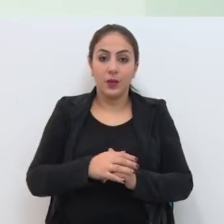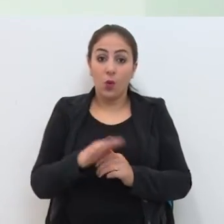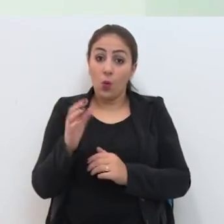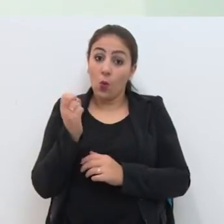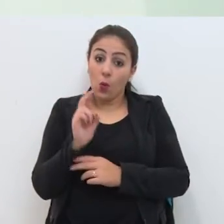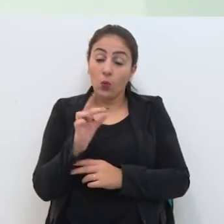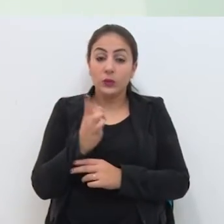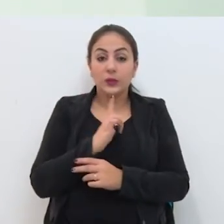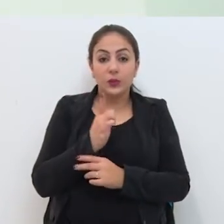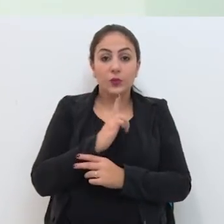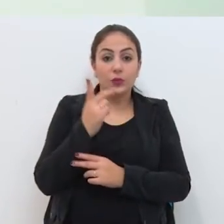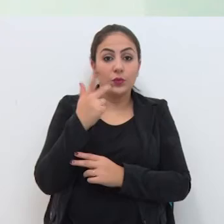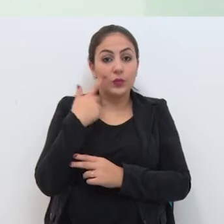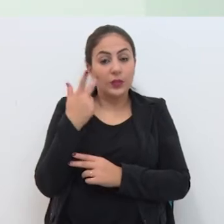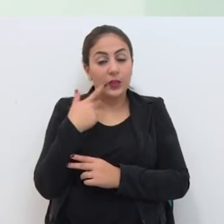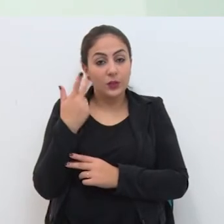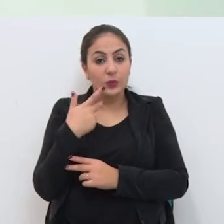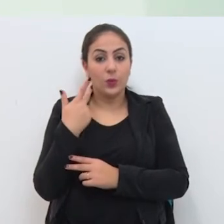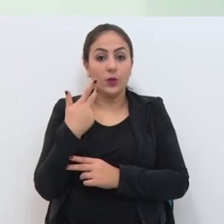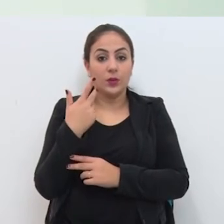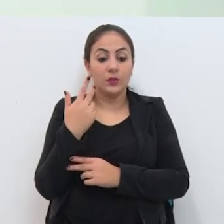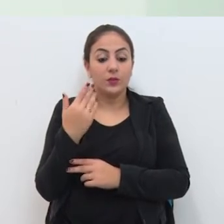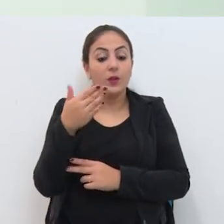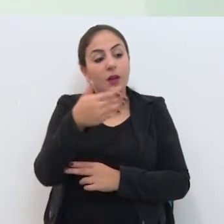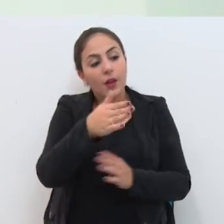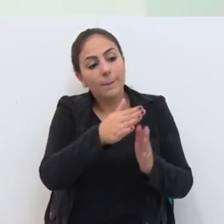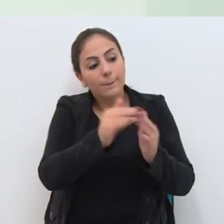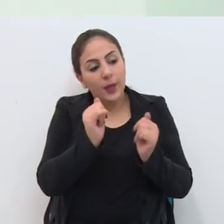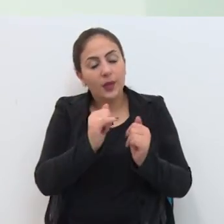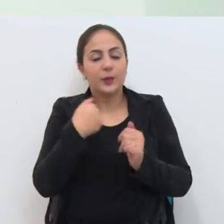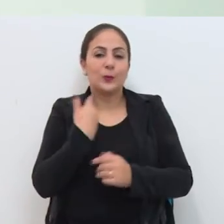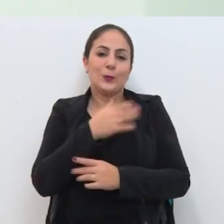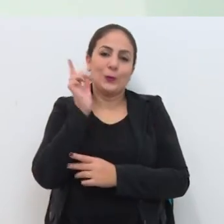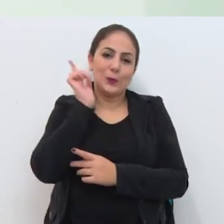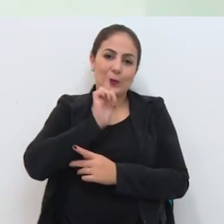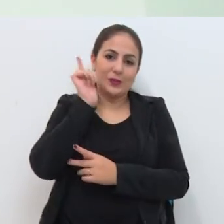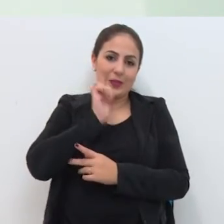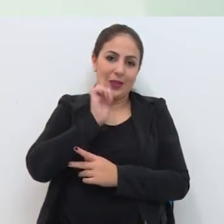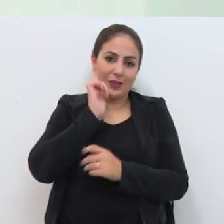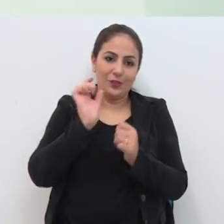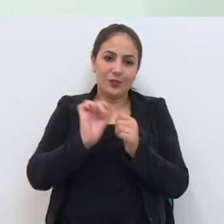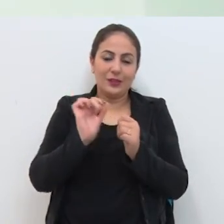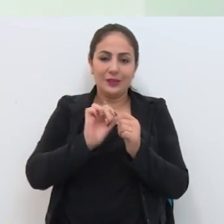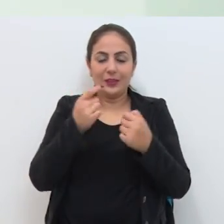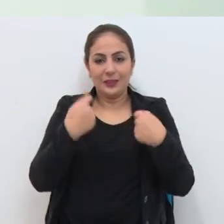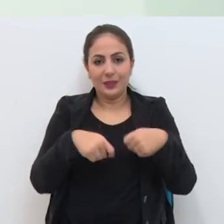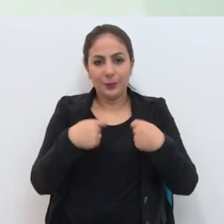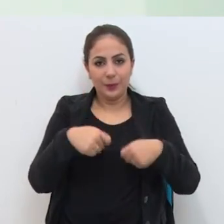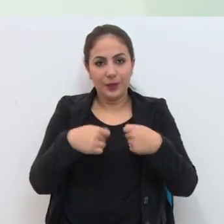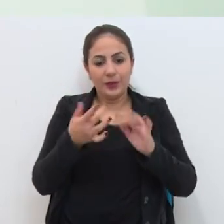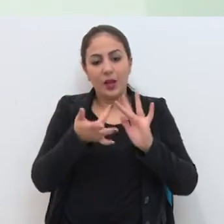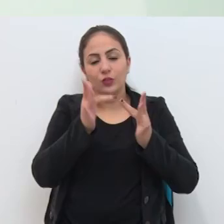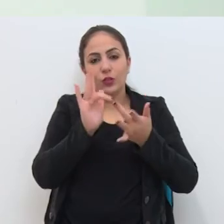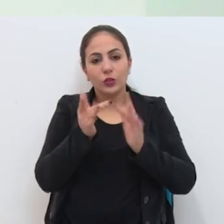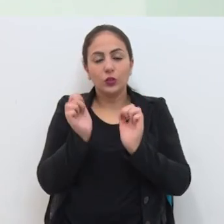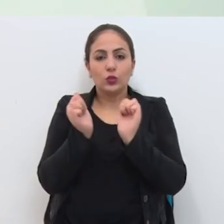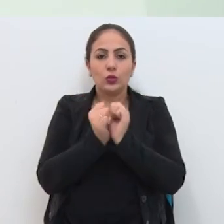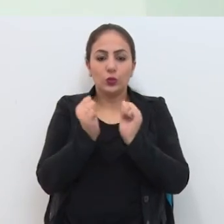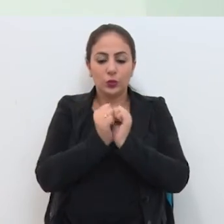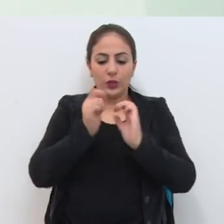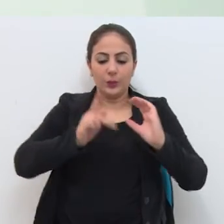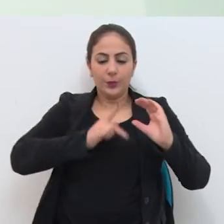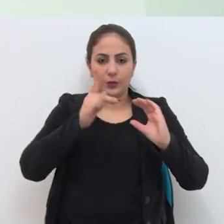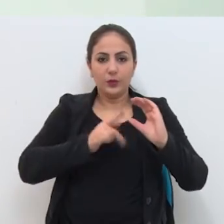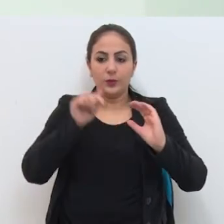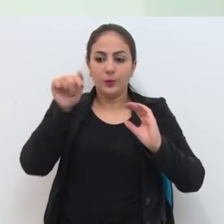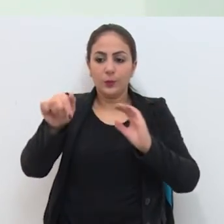vereador Que é próximo da sua casa Um vereador que é conhecido Vem ali, pede E a gente faz essa demanda E articulando aqui